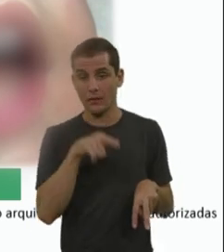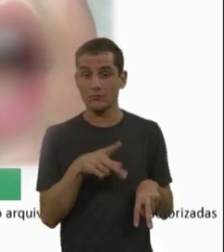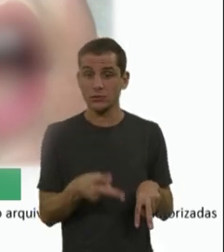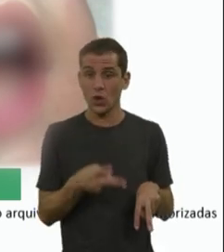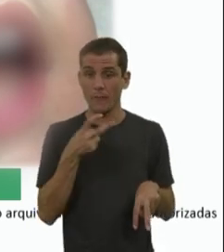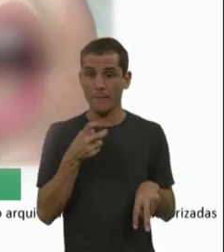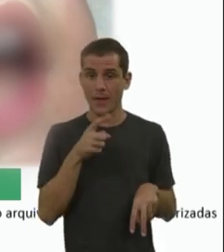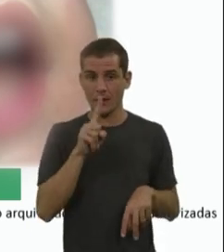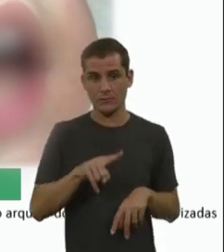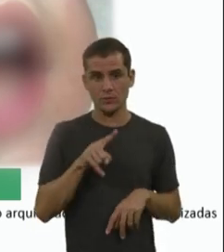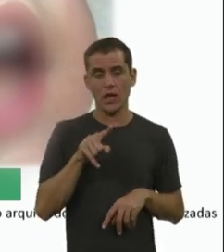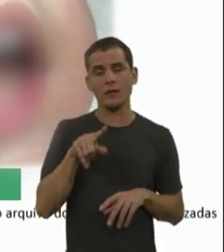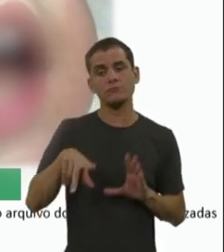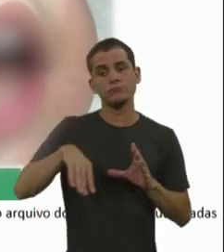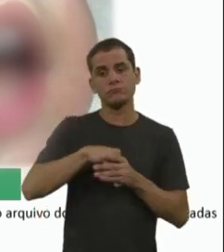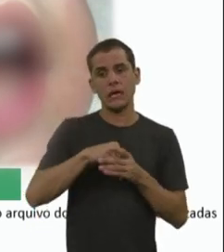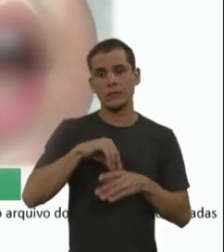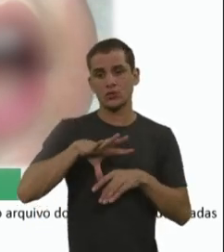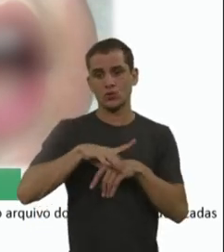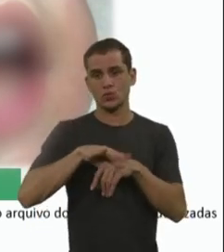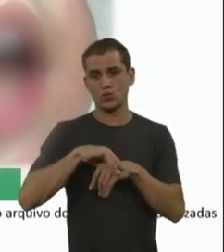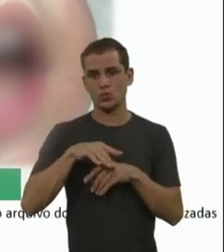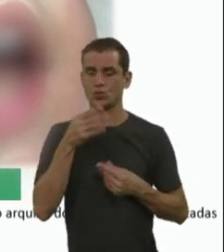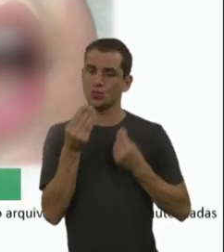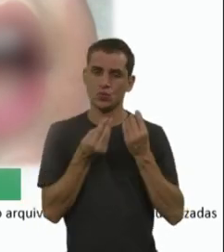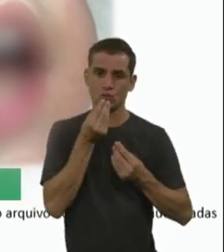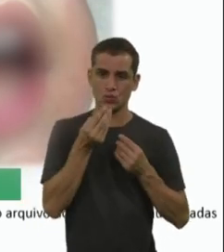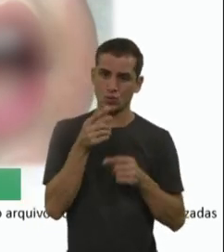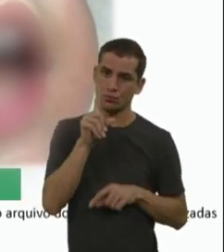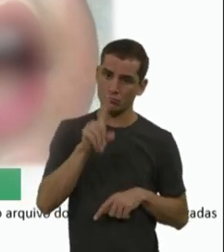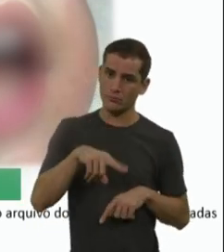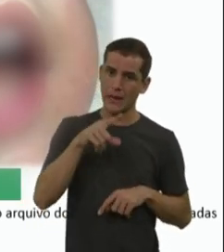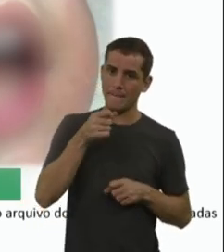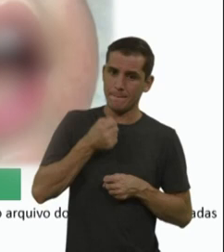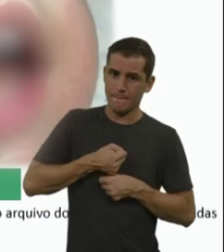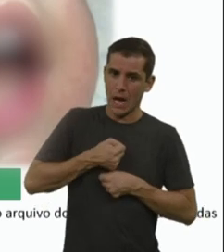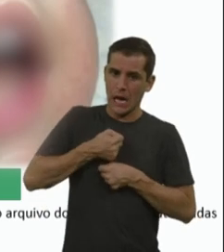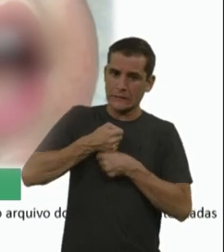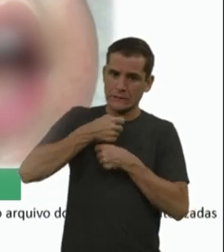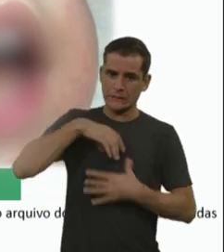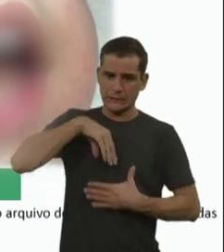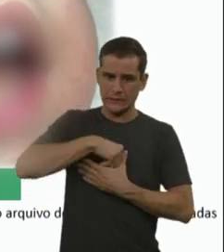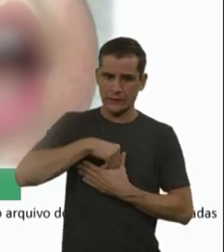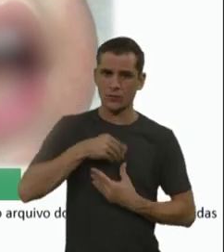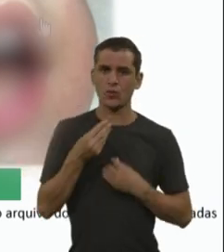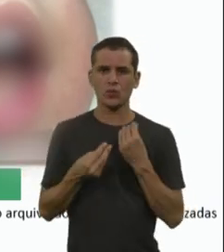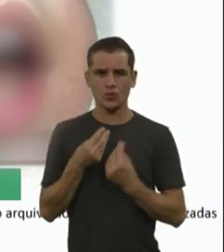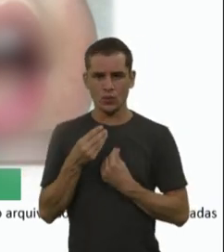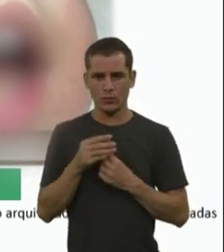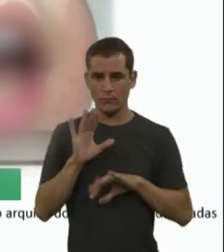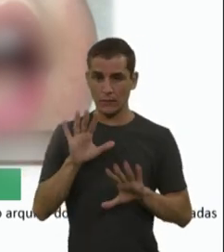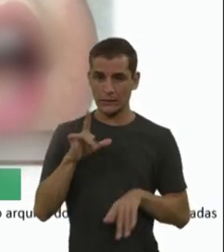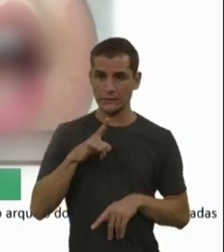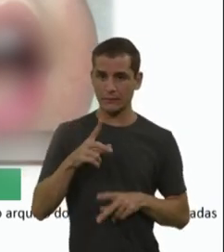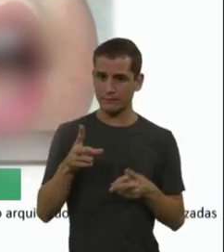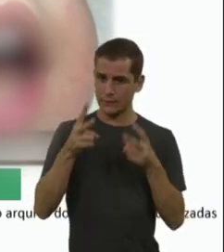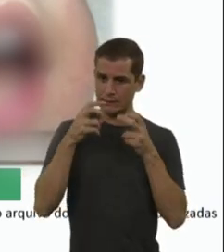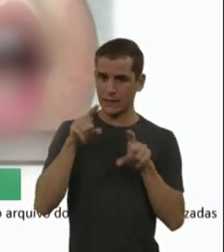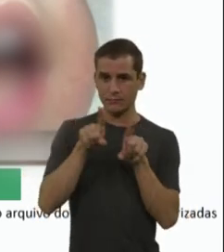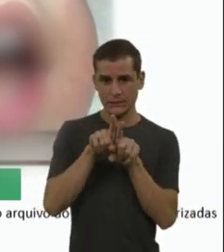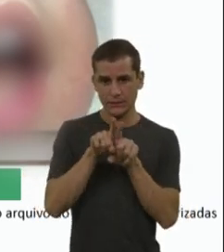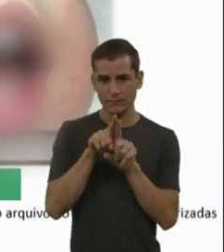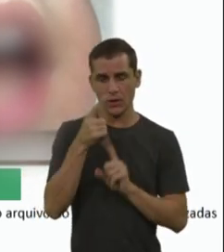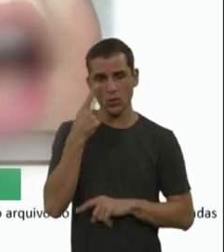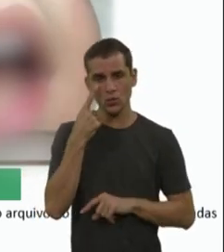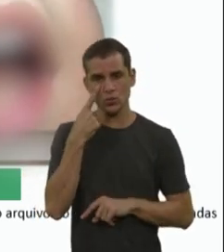patognomônico, ele é patognomônico de lesão de corno anterior, mas é muito presente nos pacientes com âmbito,